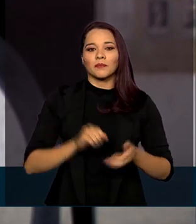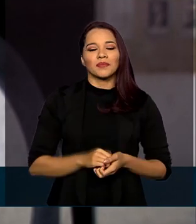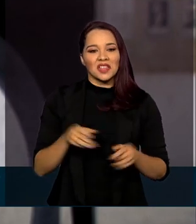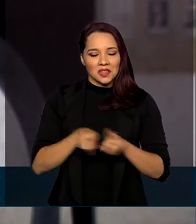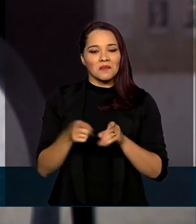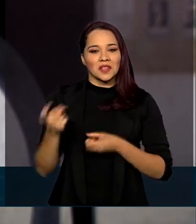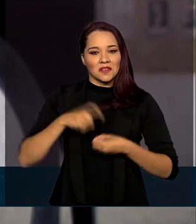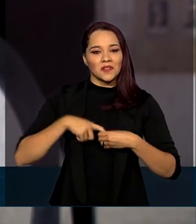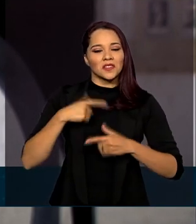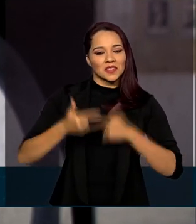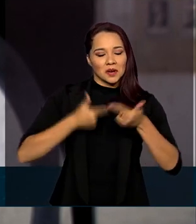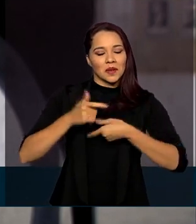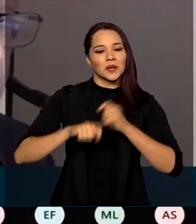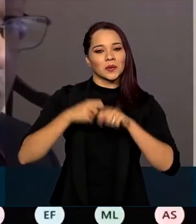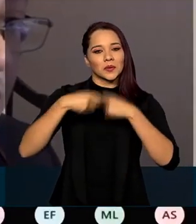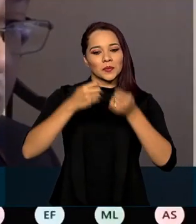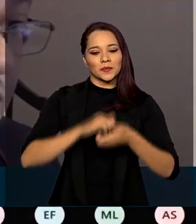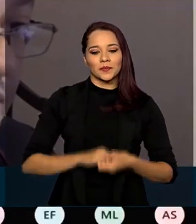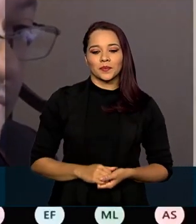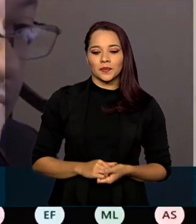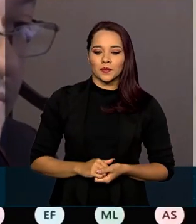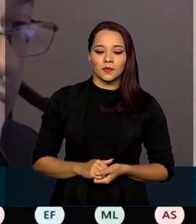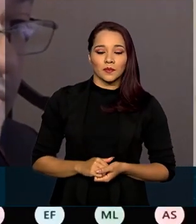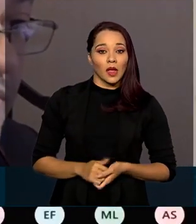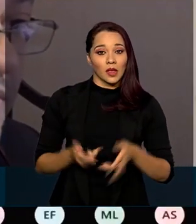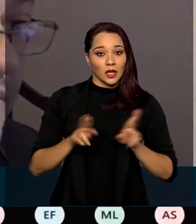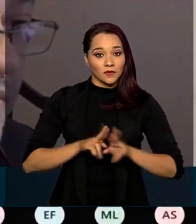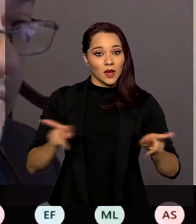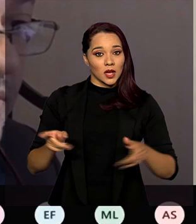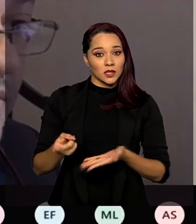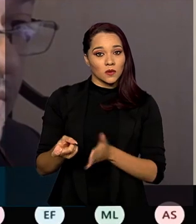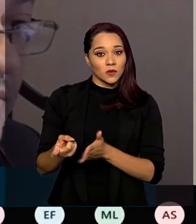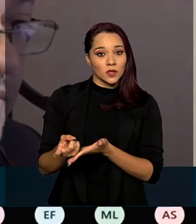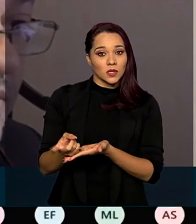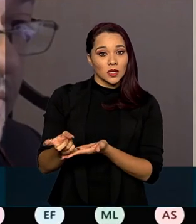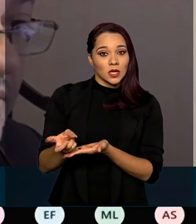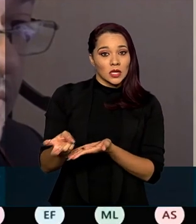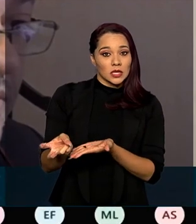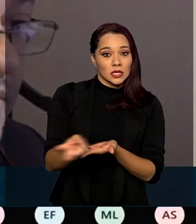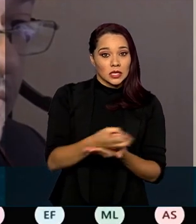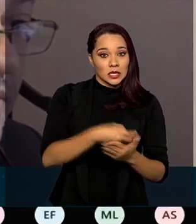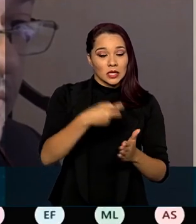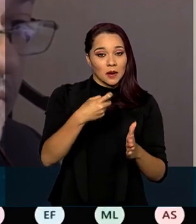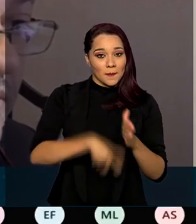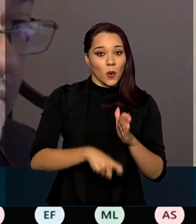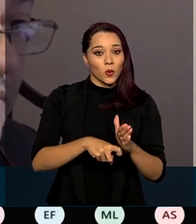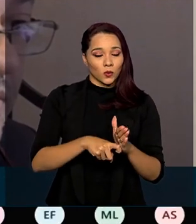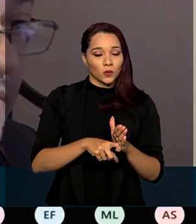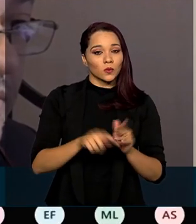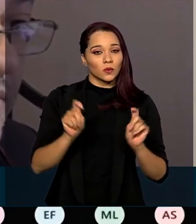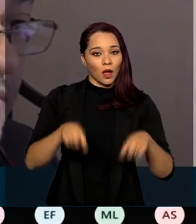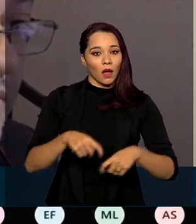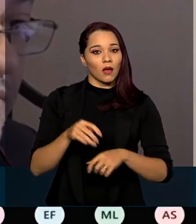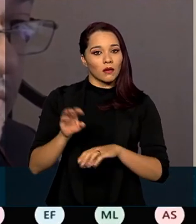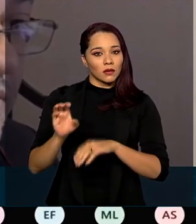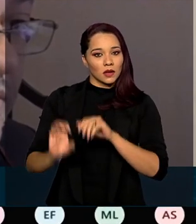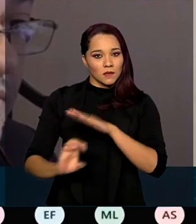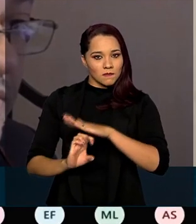retomada da atividade econômica. O diferimento dos tributos possibilitou que as empresas